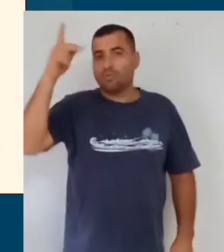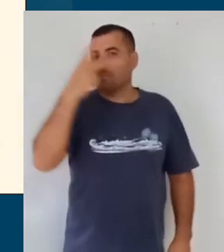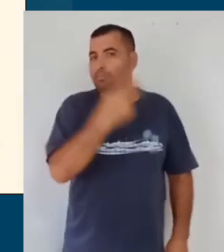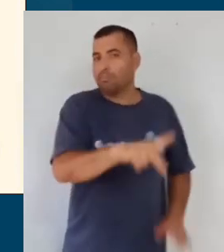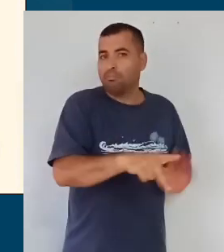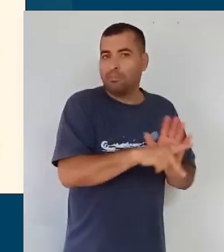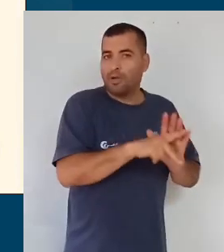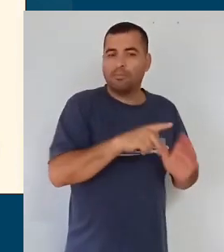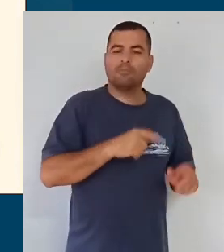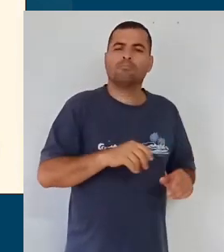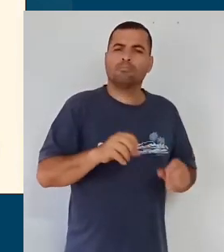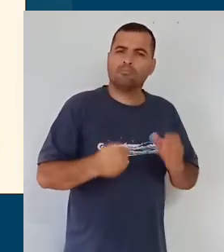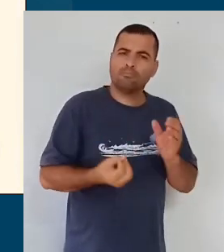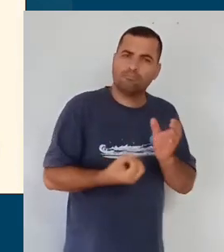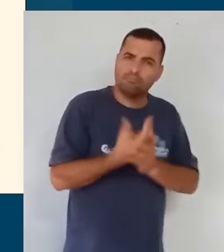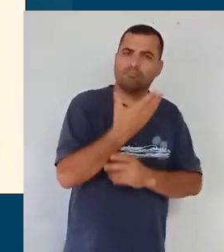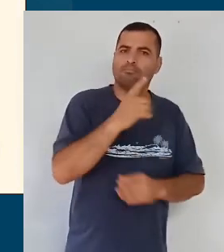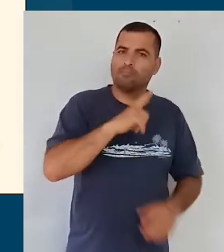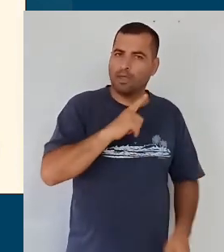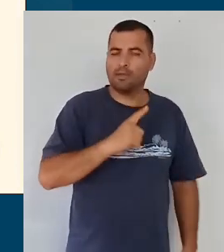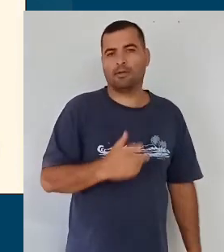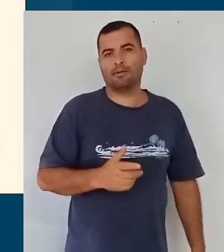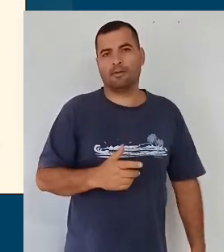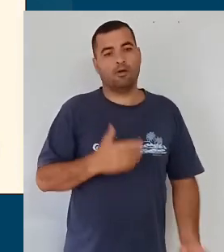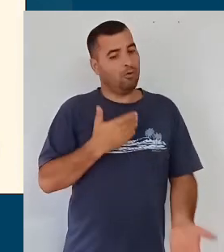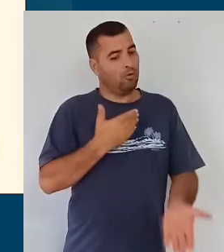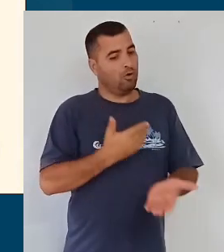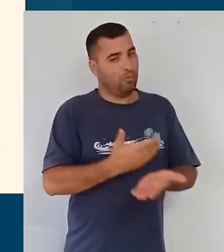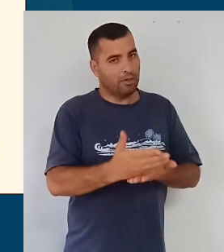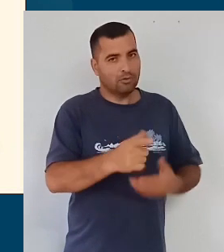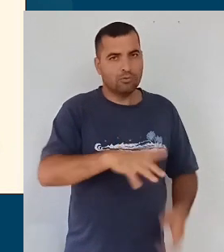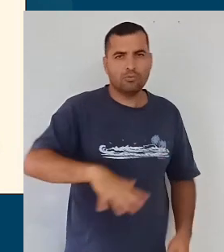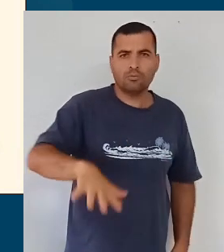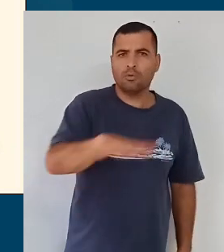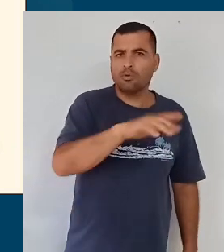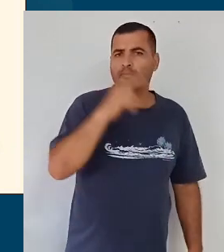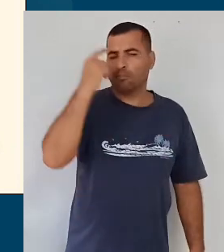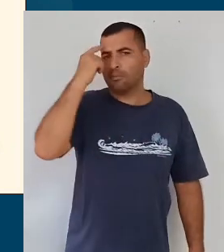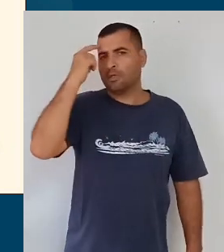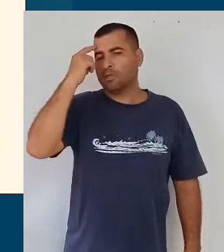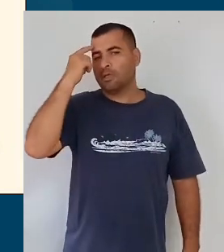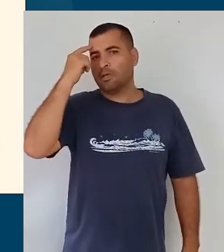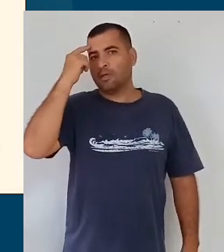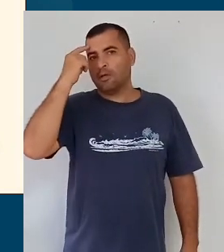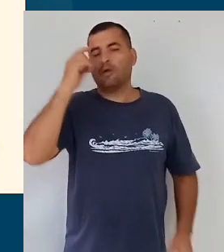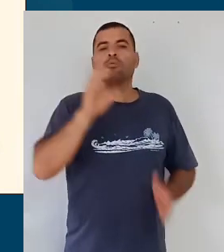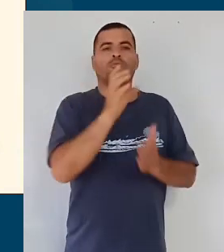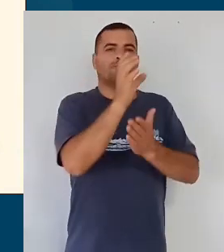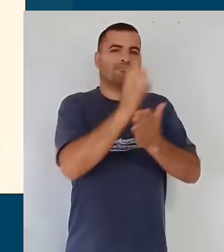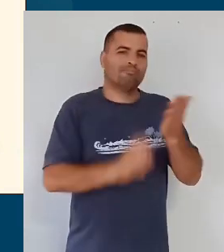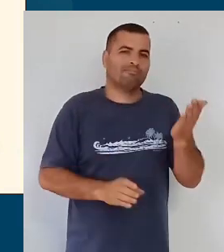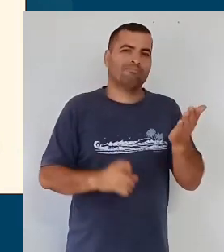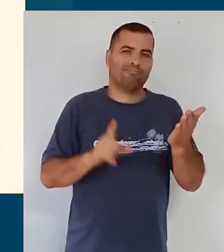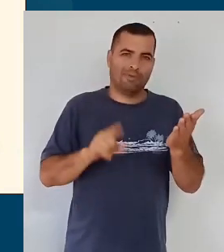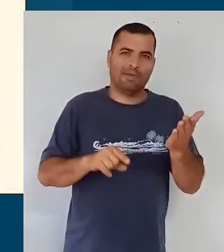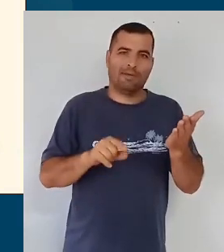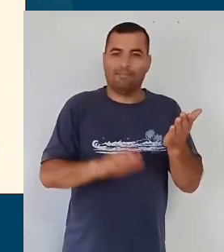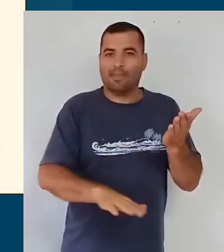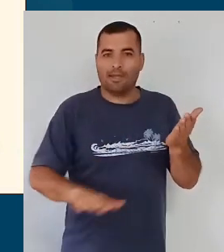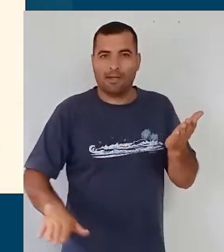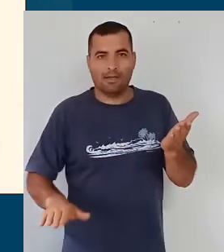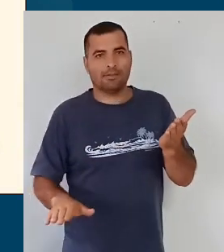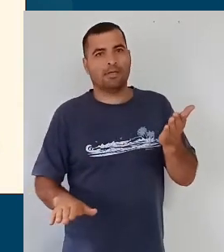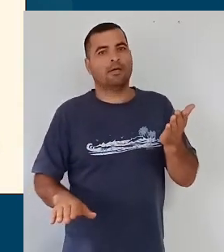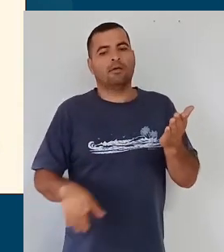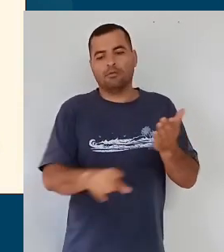infantis. E é a partir daí que a gente faz, então, começa a pensar nesse currículo, tendo essa criança